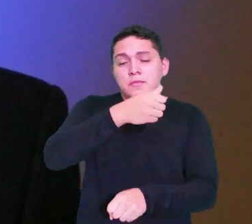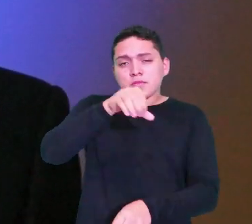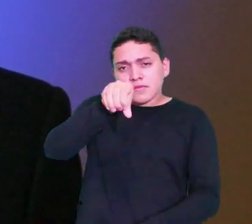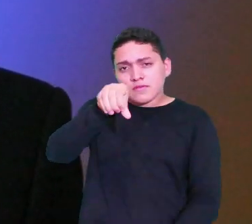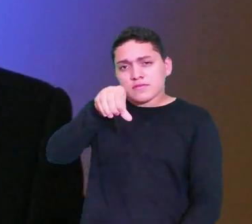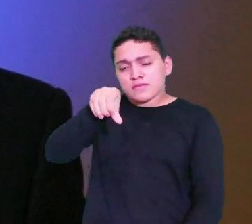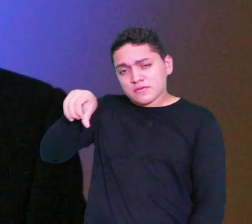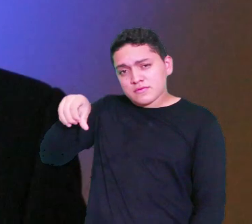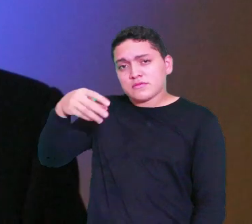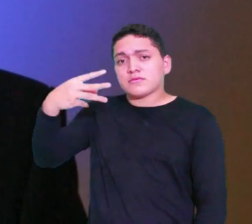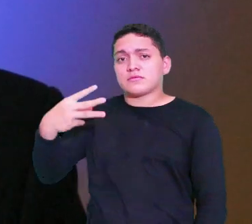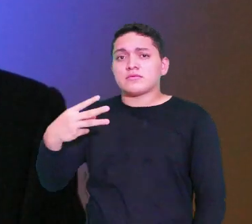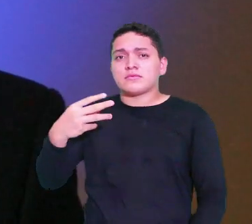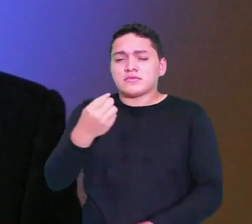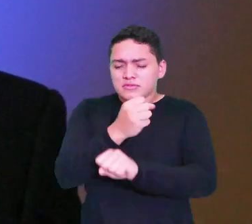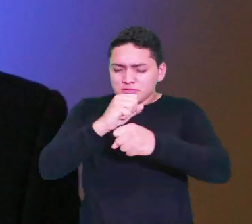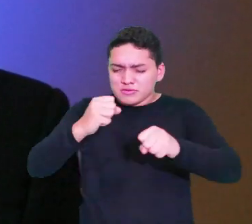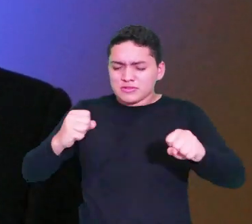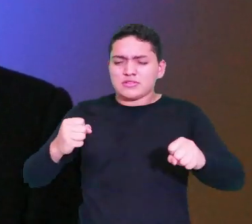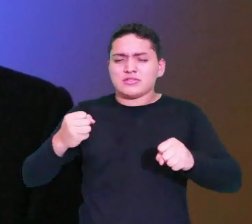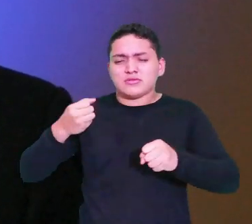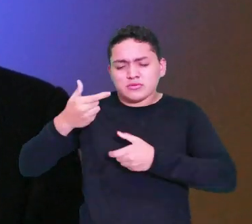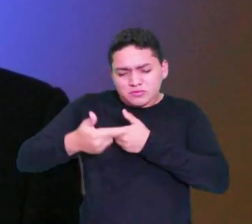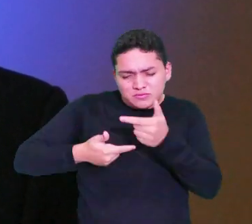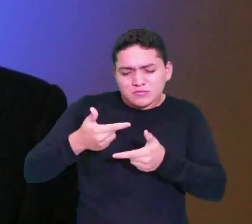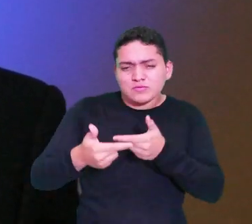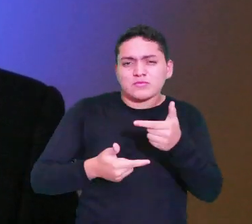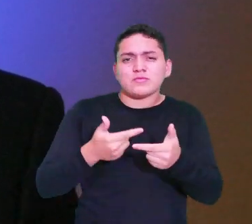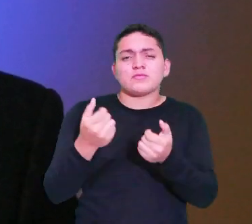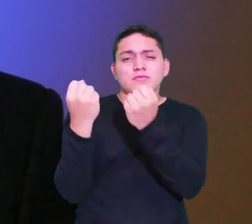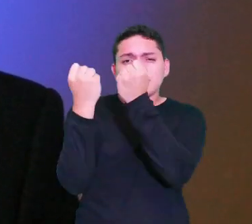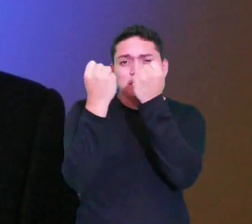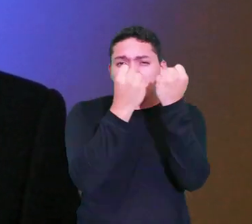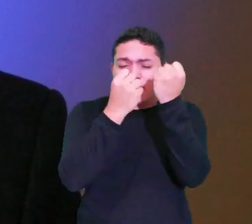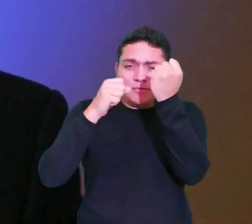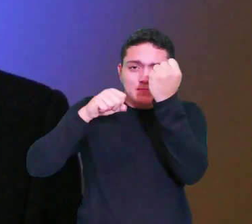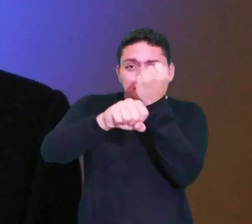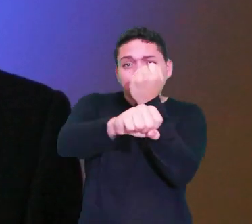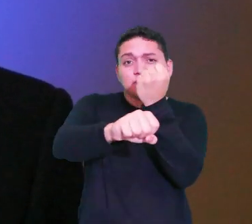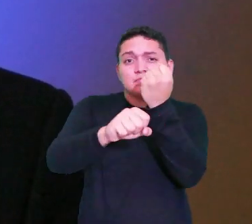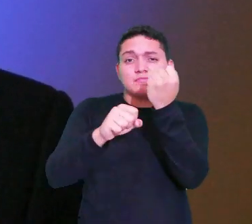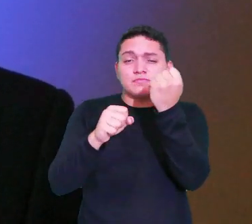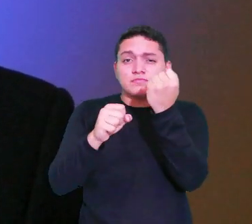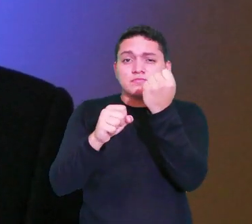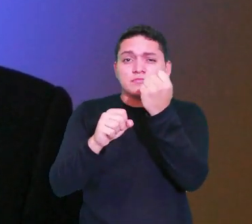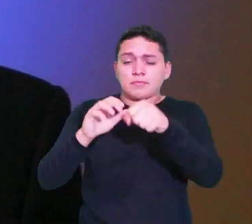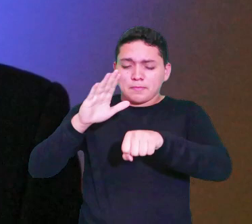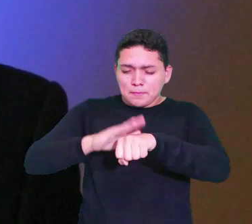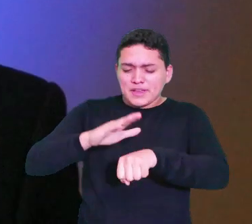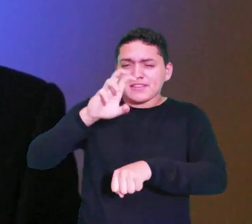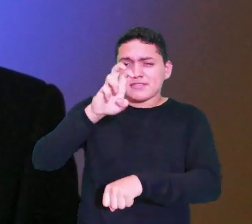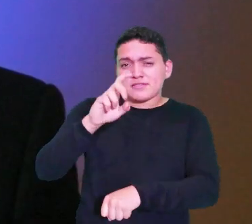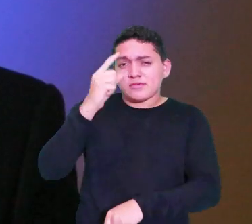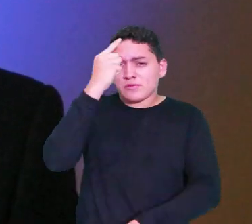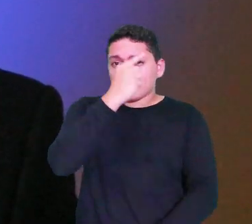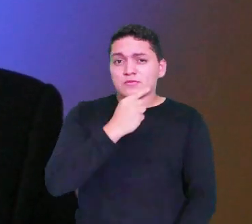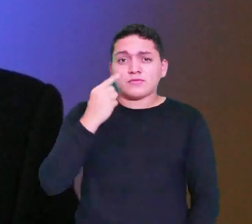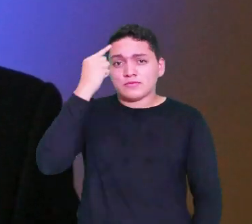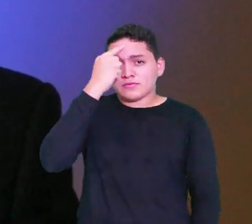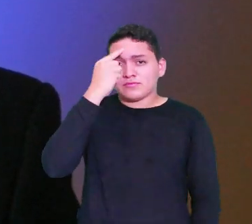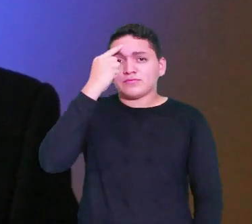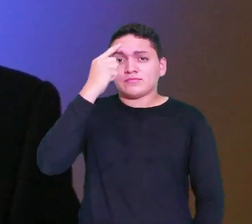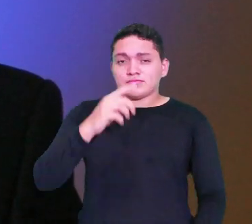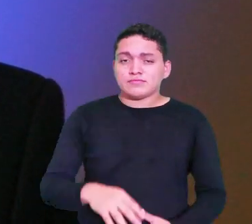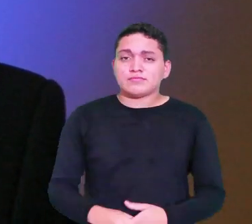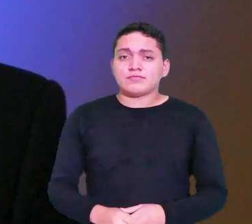fazendo a mais longa luta da história do boxe, com duração de mais de 5 horas e 110